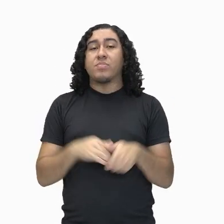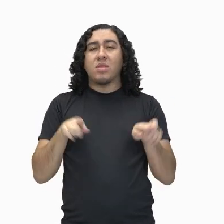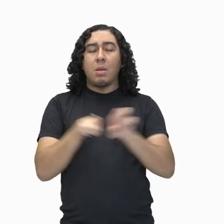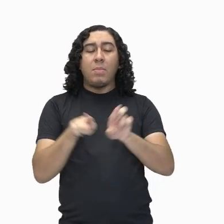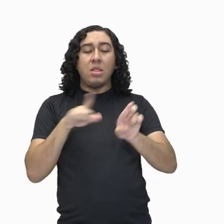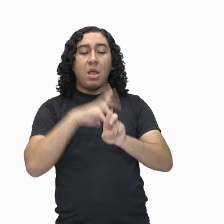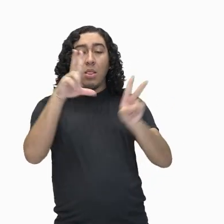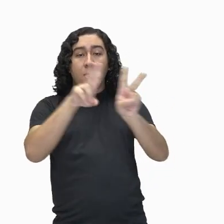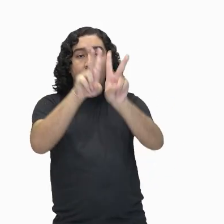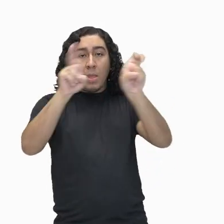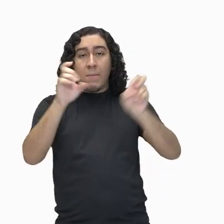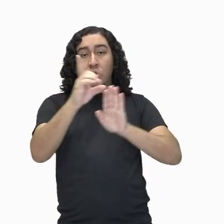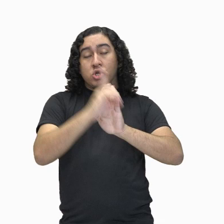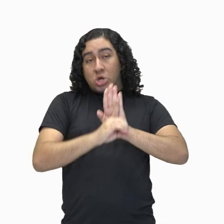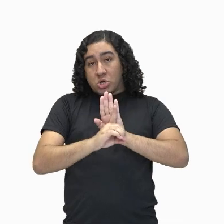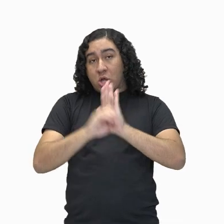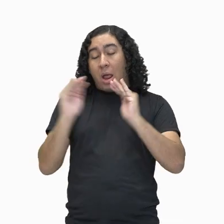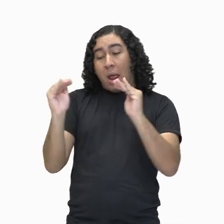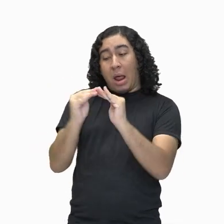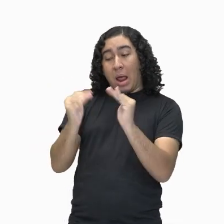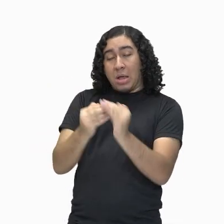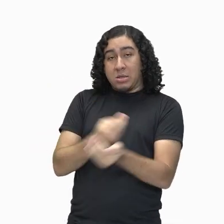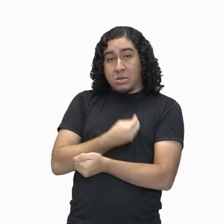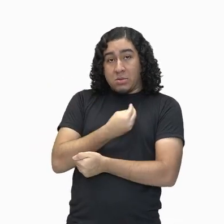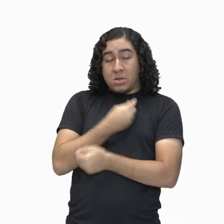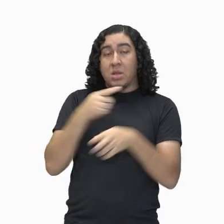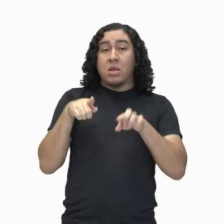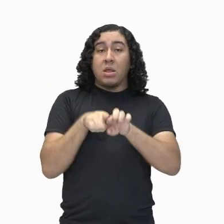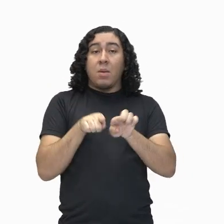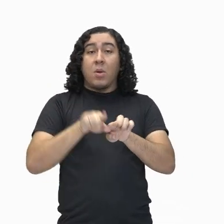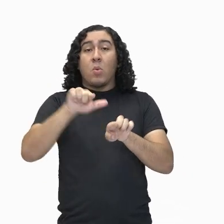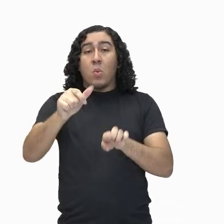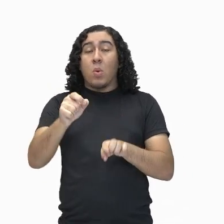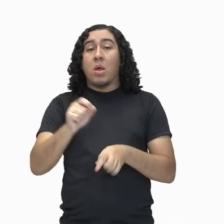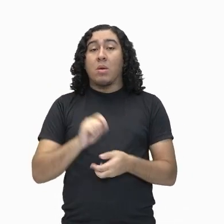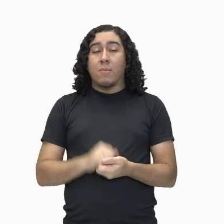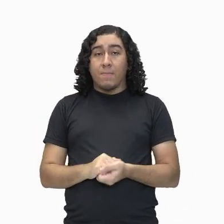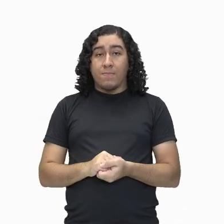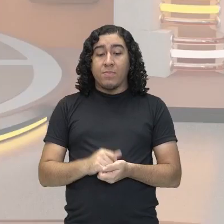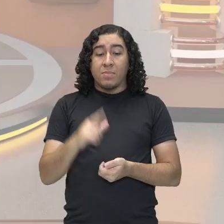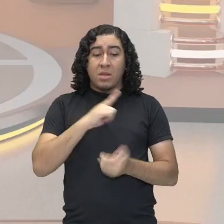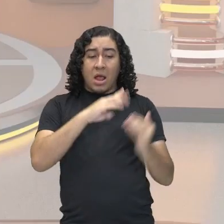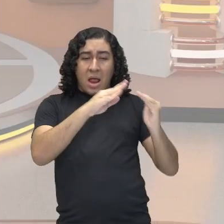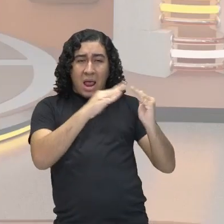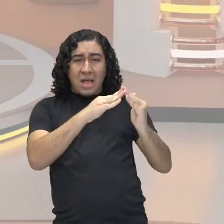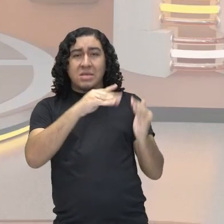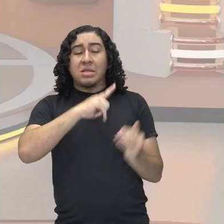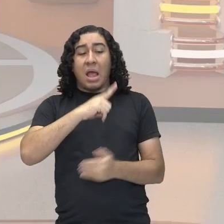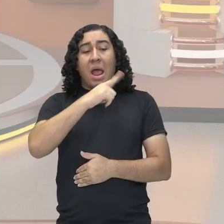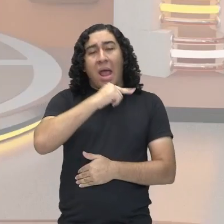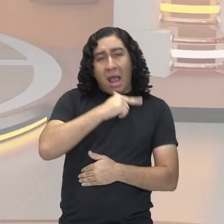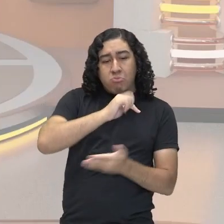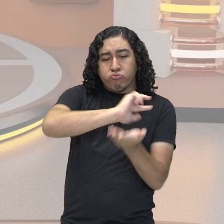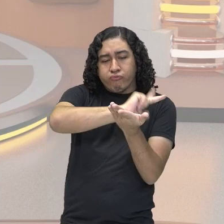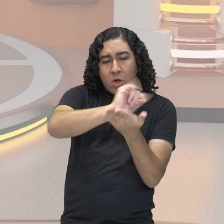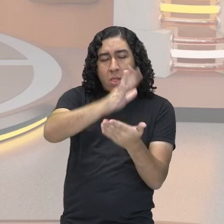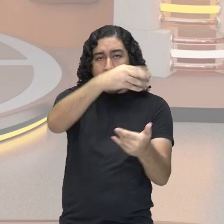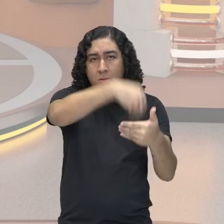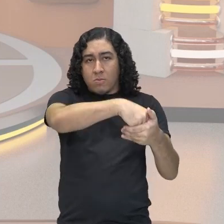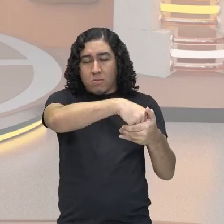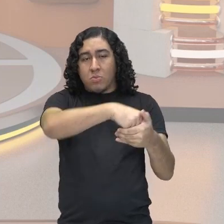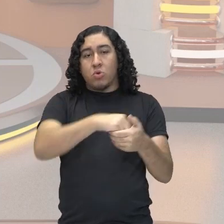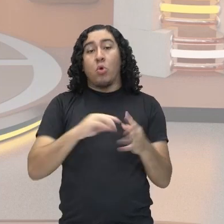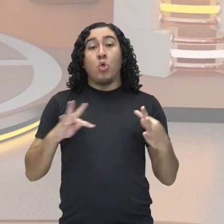direito à habitação e outro, ao saneamento básico. Tudo isso vai determinar